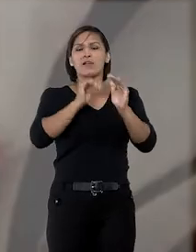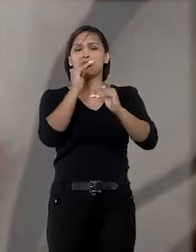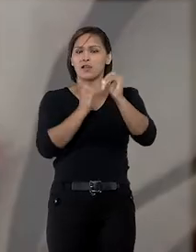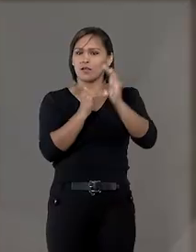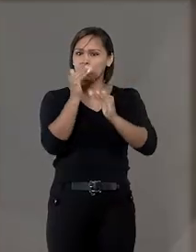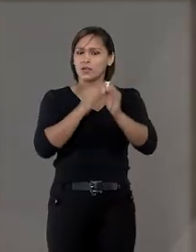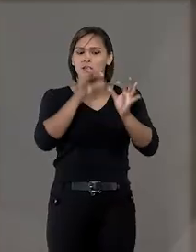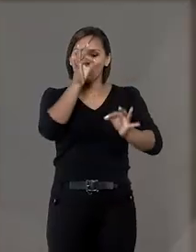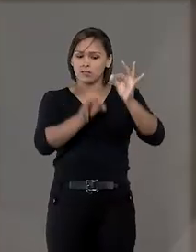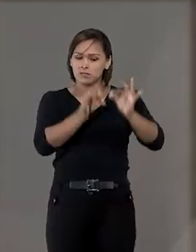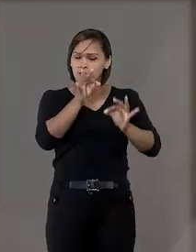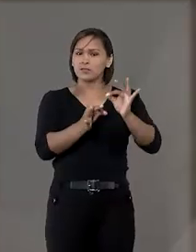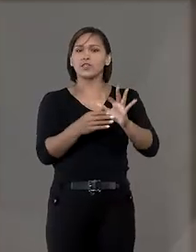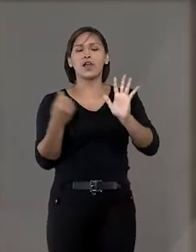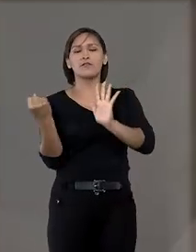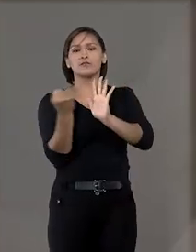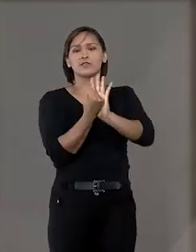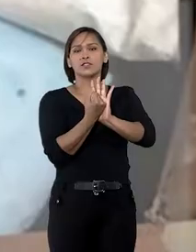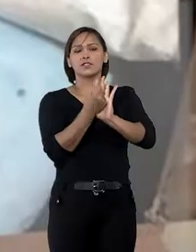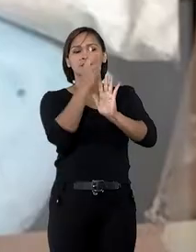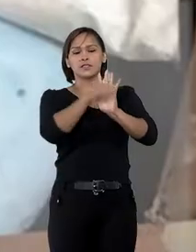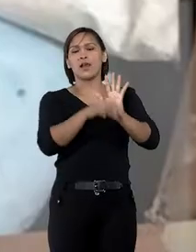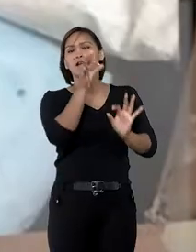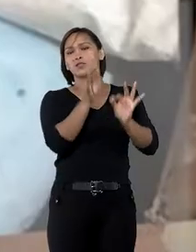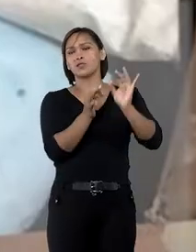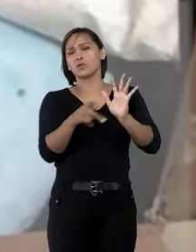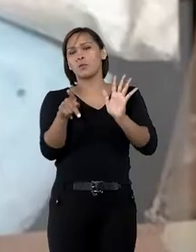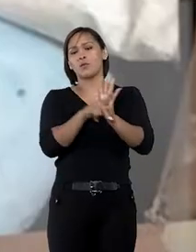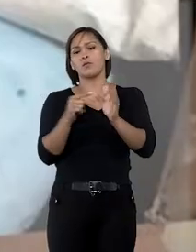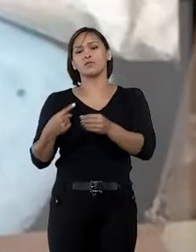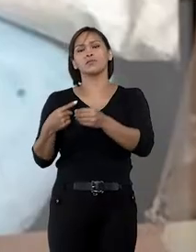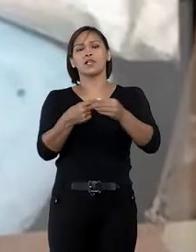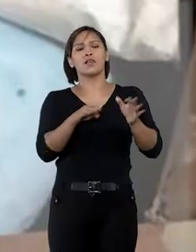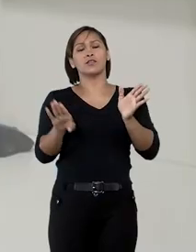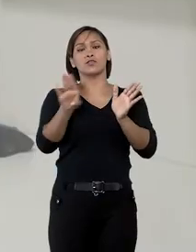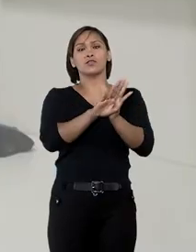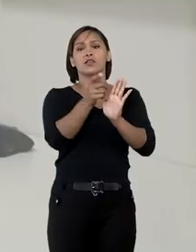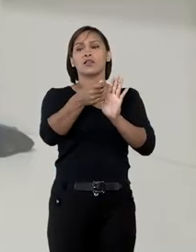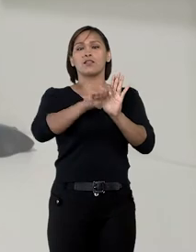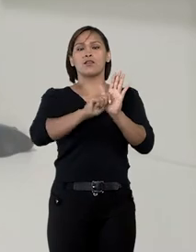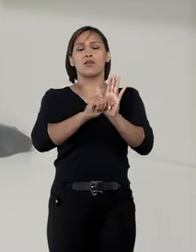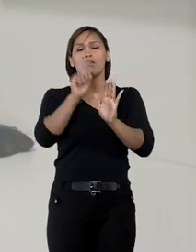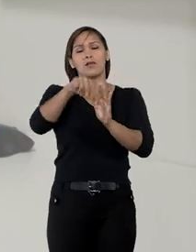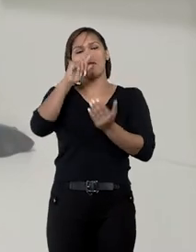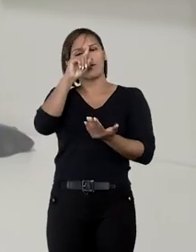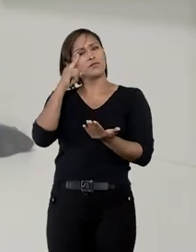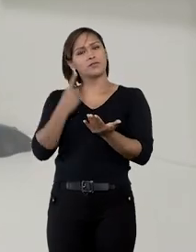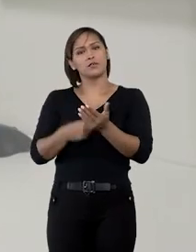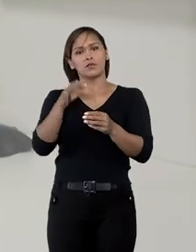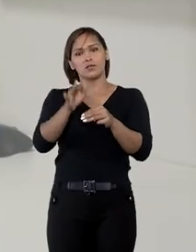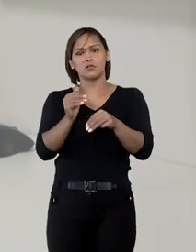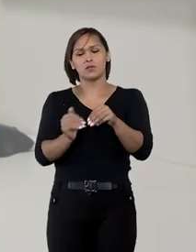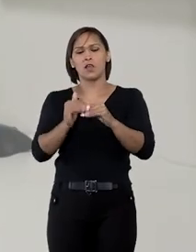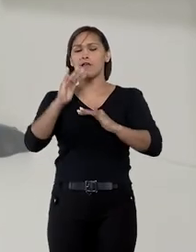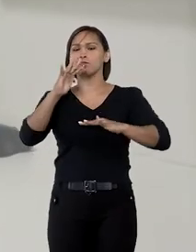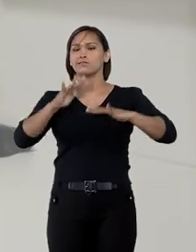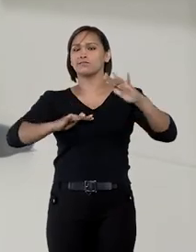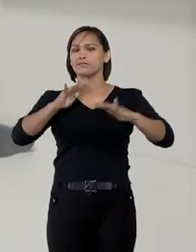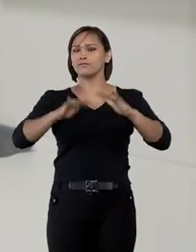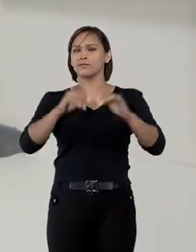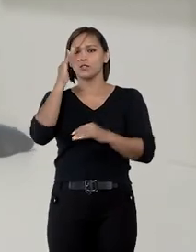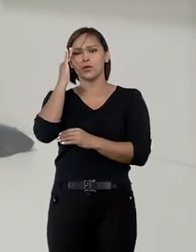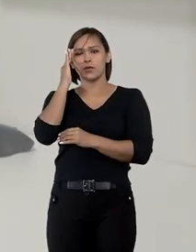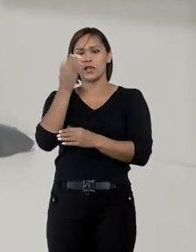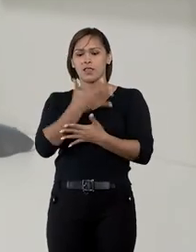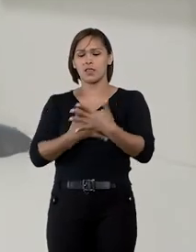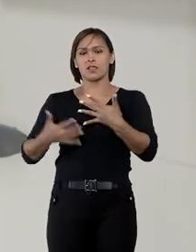processamento e julgamento deve ser fixada no juízo do local de destino. Com essa decisão, os ministros flexibilizaram o